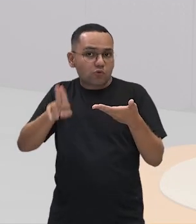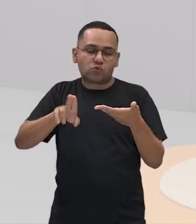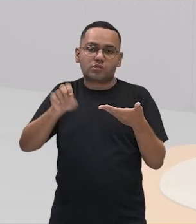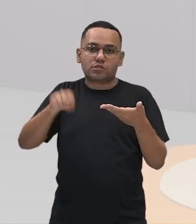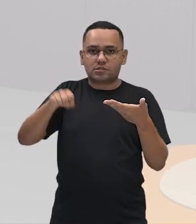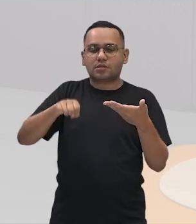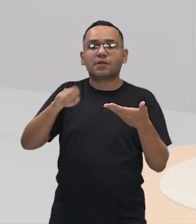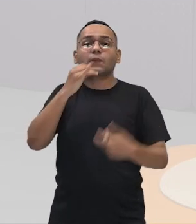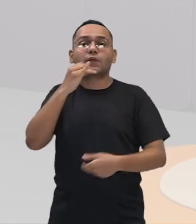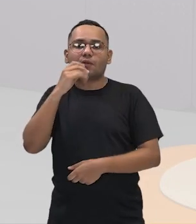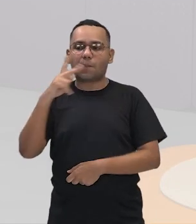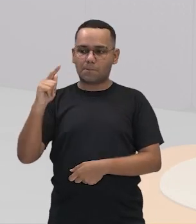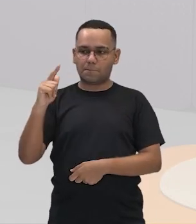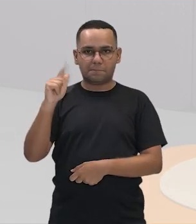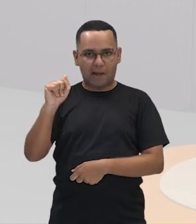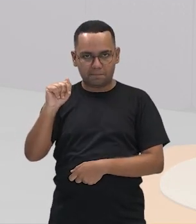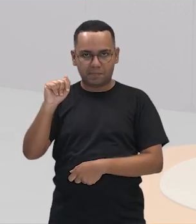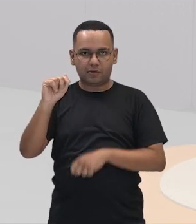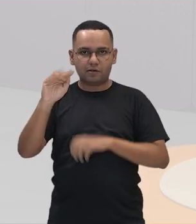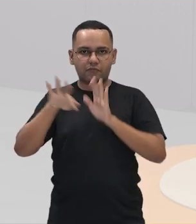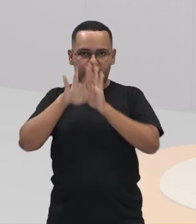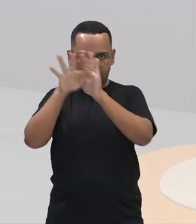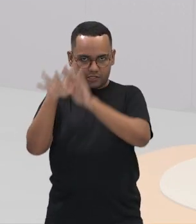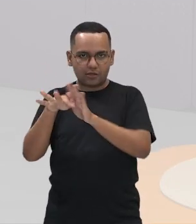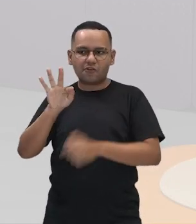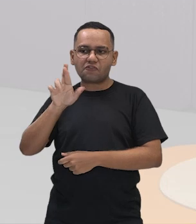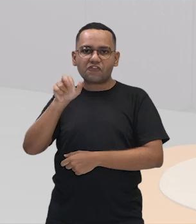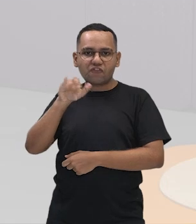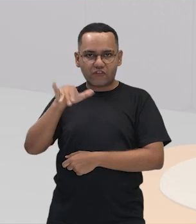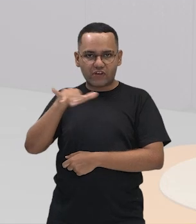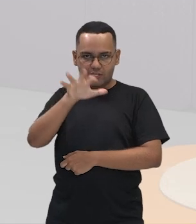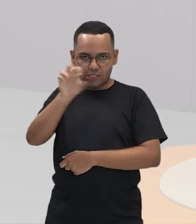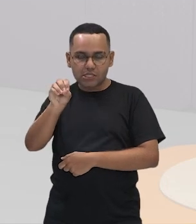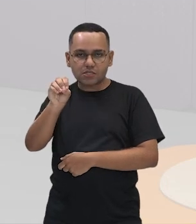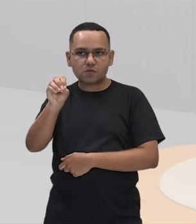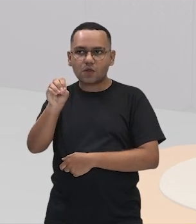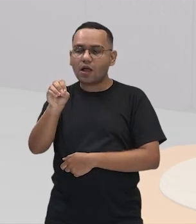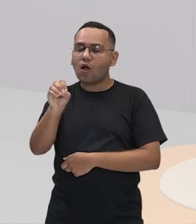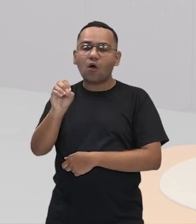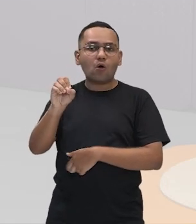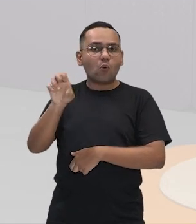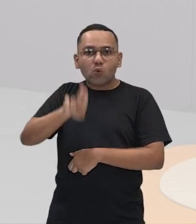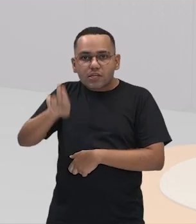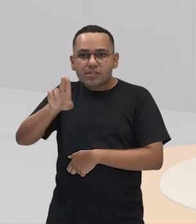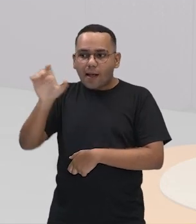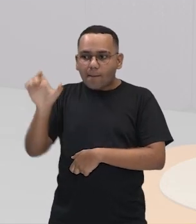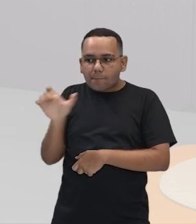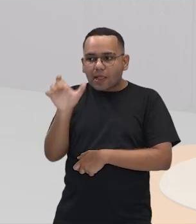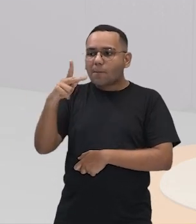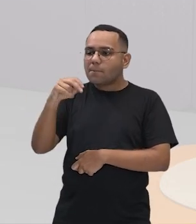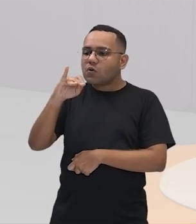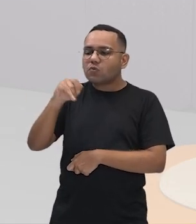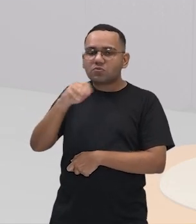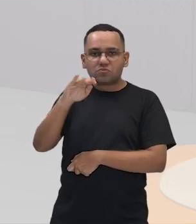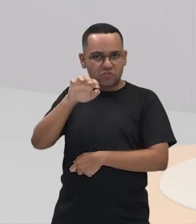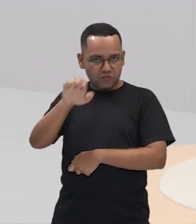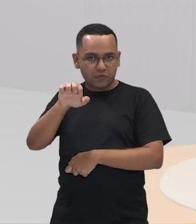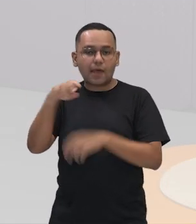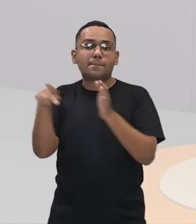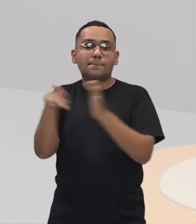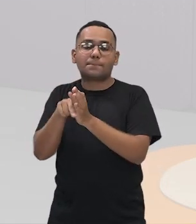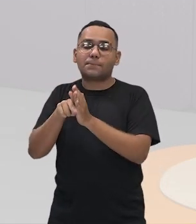da Igreja Católica. Perceberam aí? Vem lá daquele tempo. Certo? Muito bem. Aí, nós temos uma